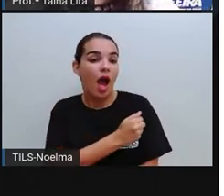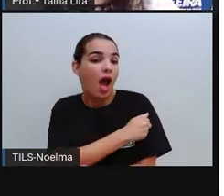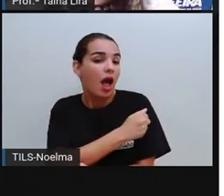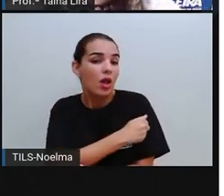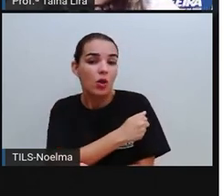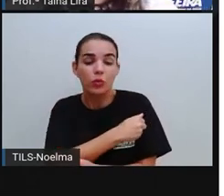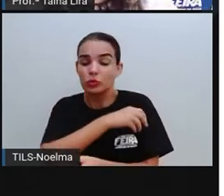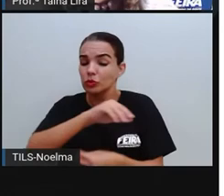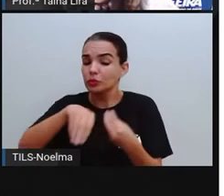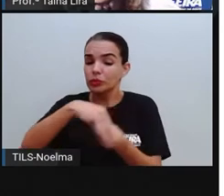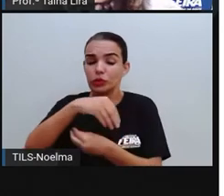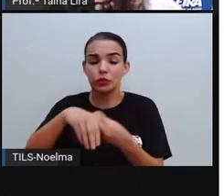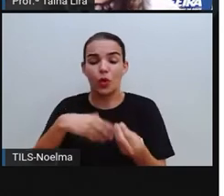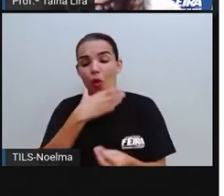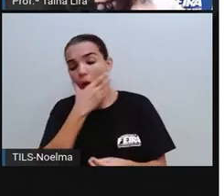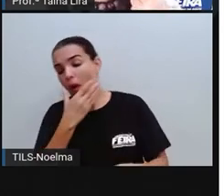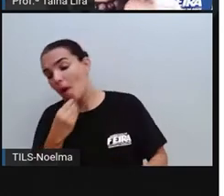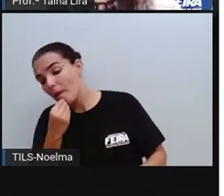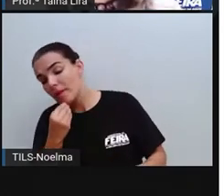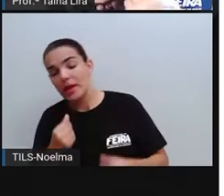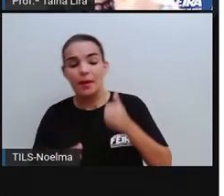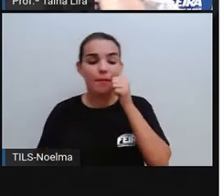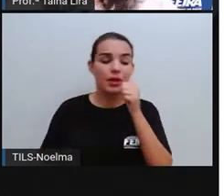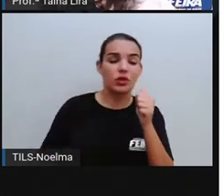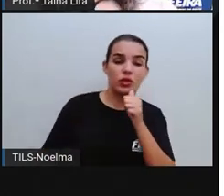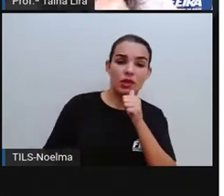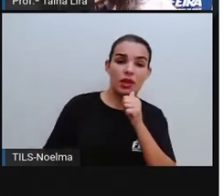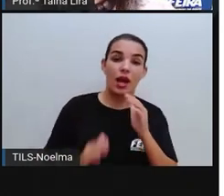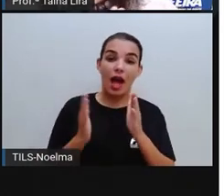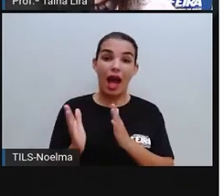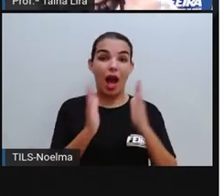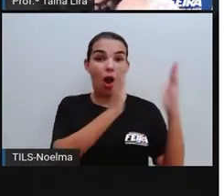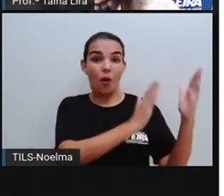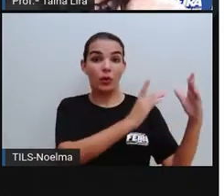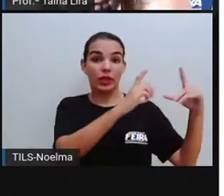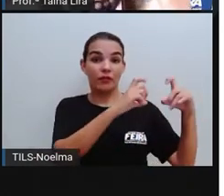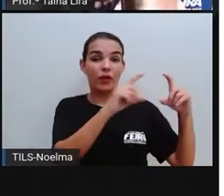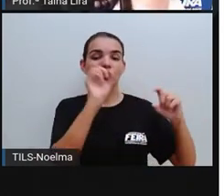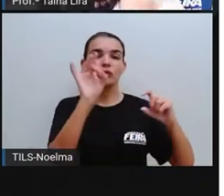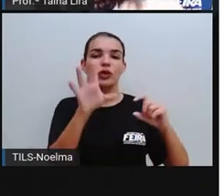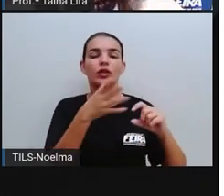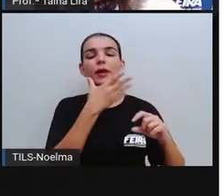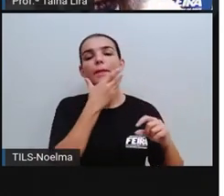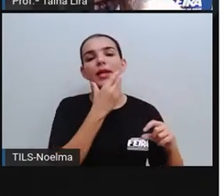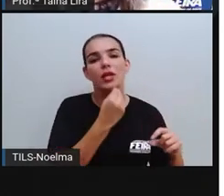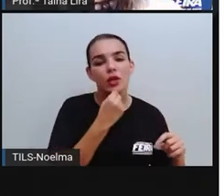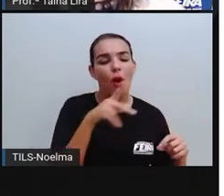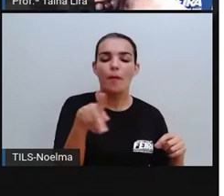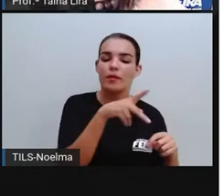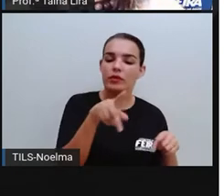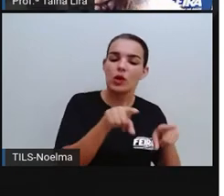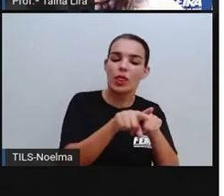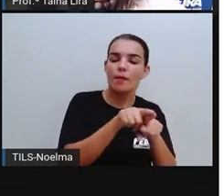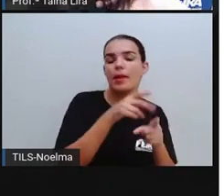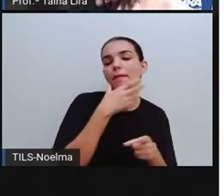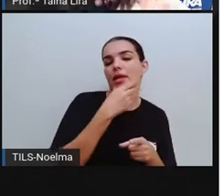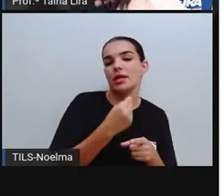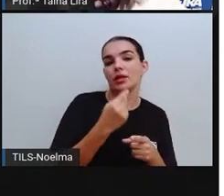desse espaço aqui onde o professor só tá dando aula, né, aí uma turma turma que só tem meninos. Então,